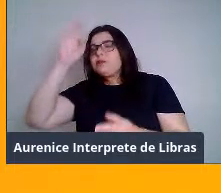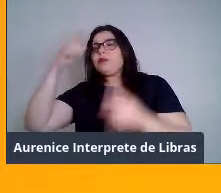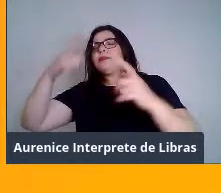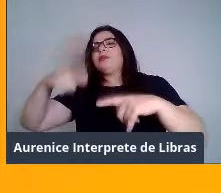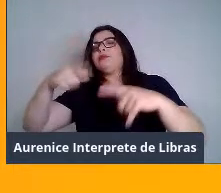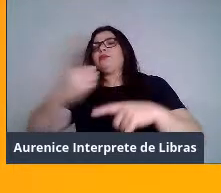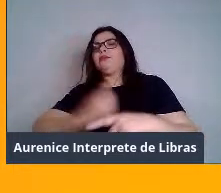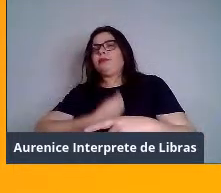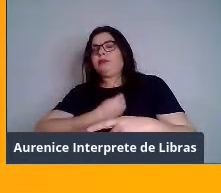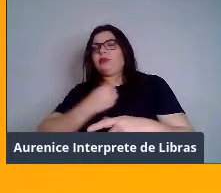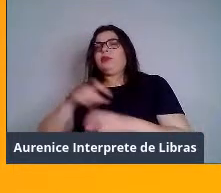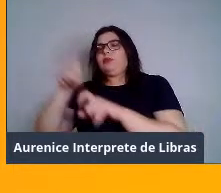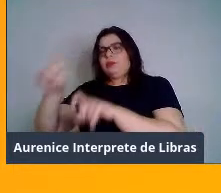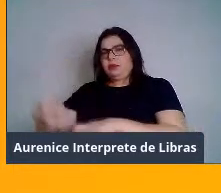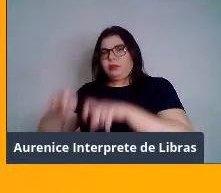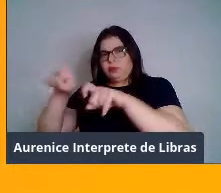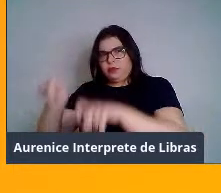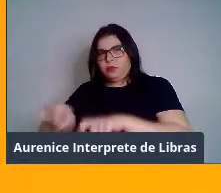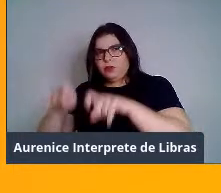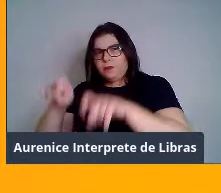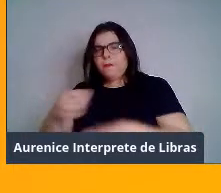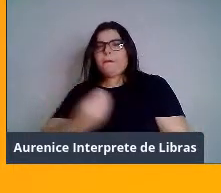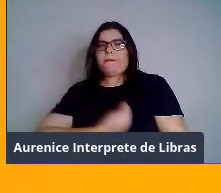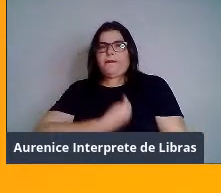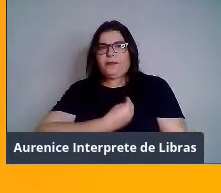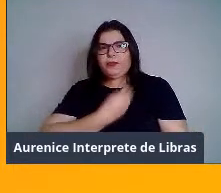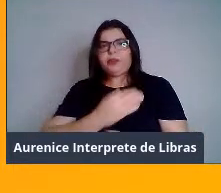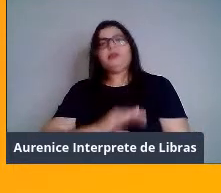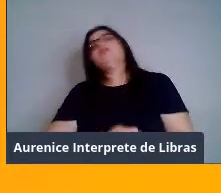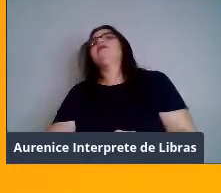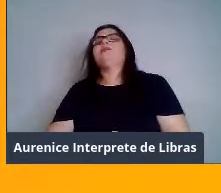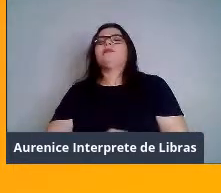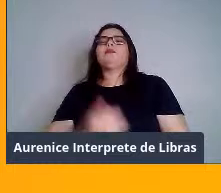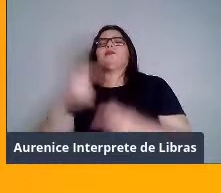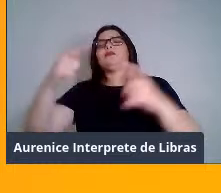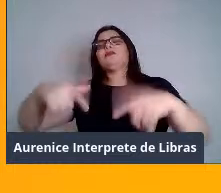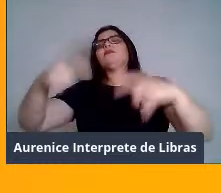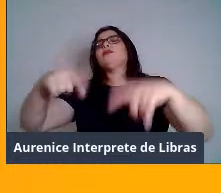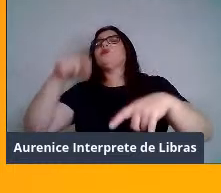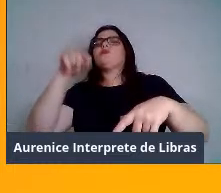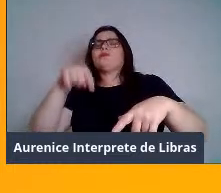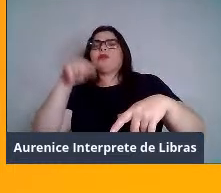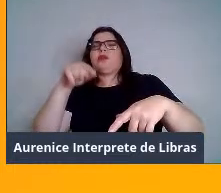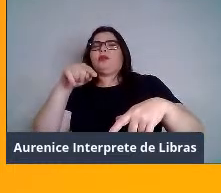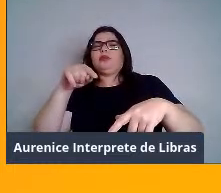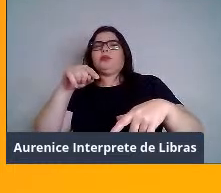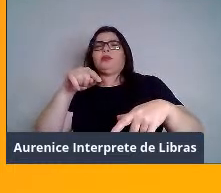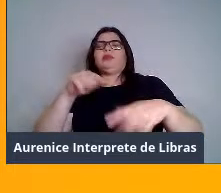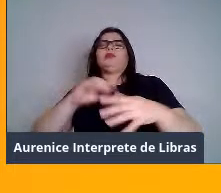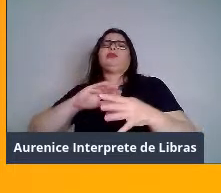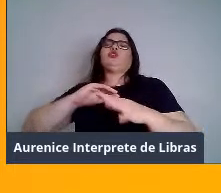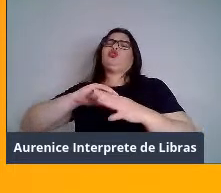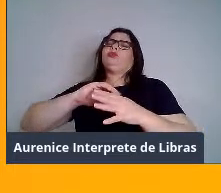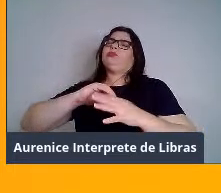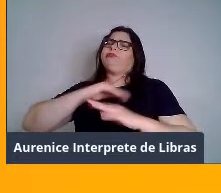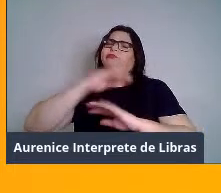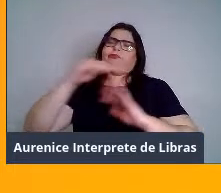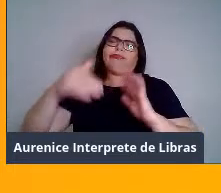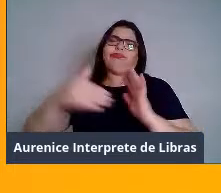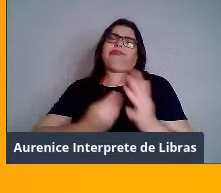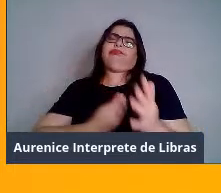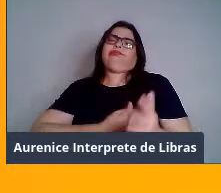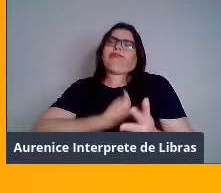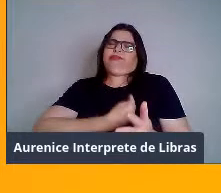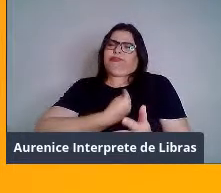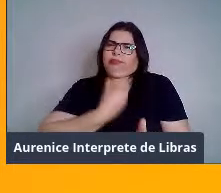estabelecem suas áreas de vida. Essas áreas de vida são o local onde eles realizam todas as atividades. Se aquecer,